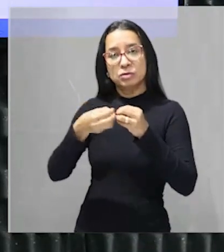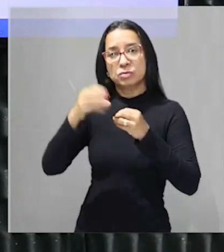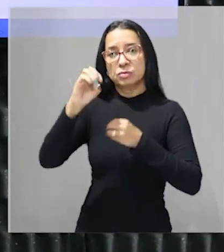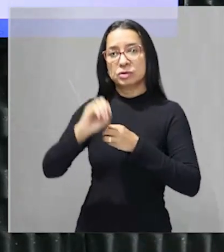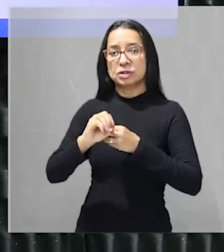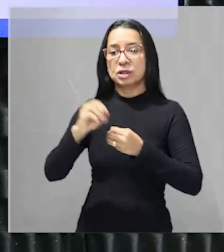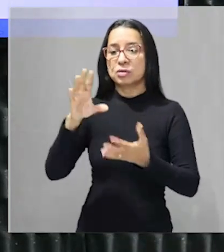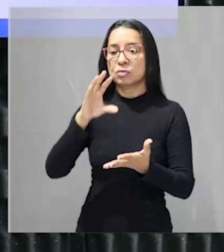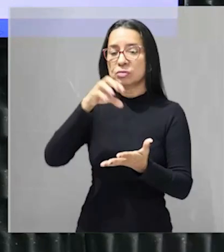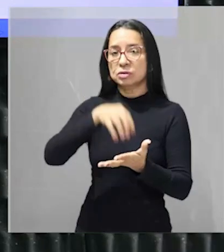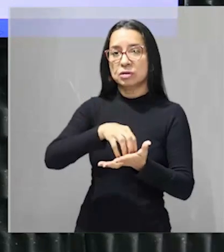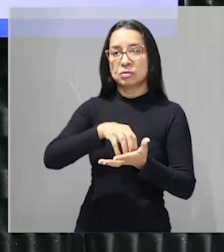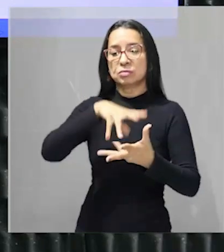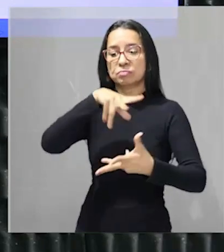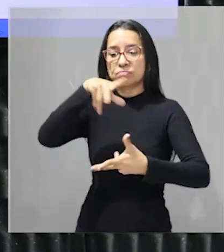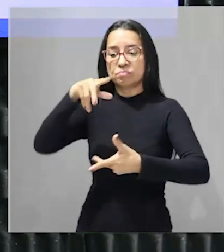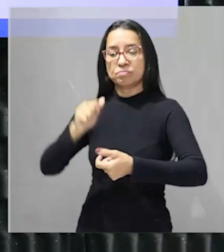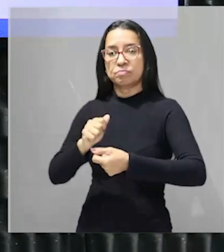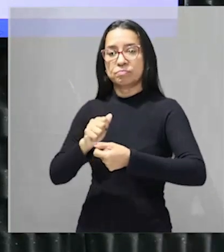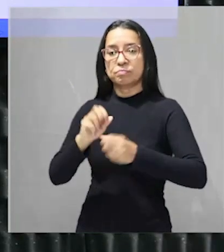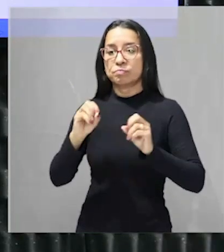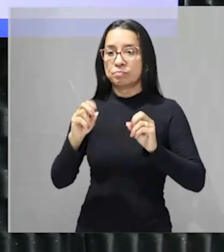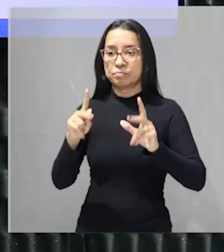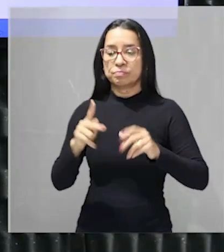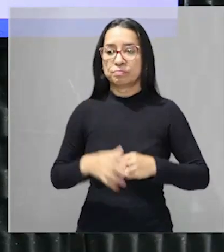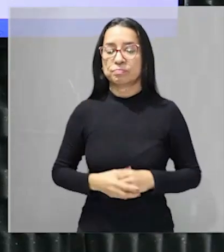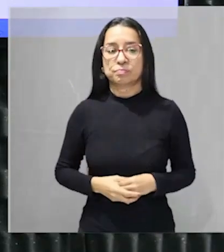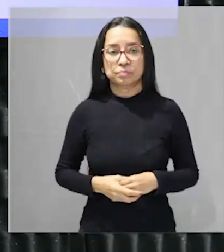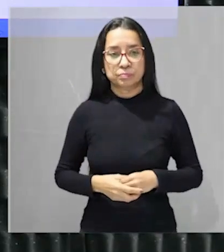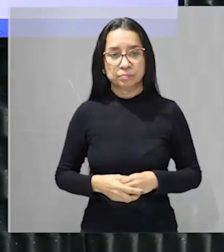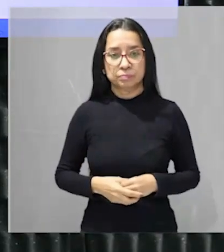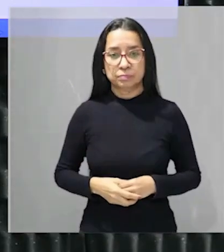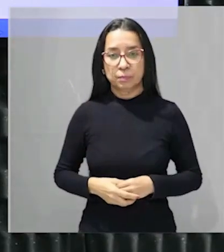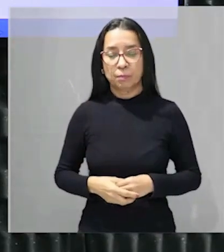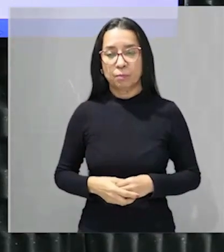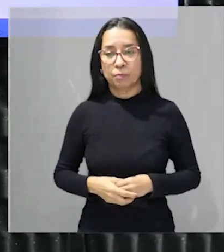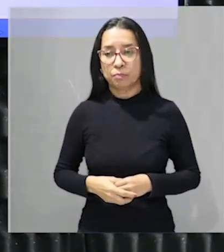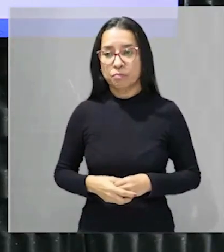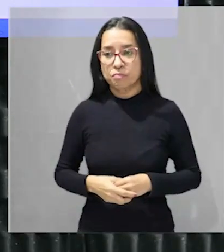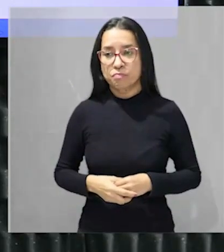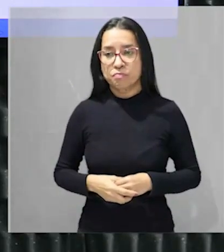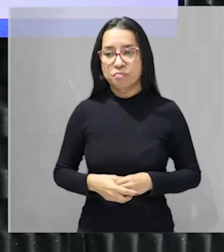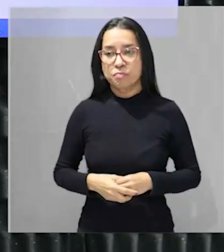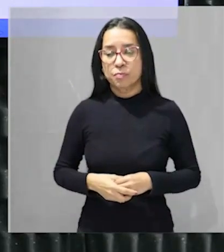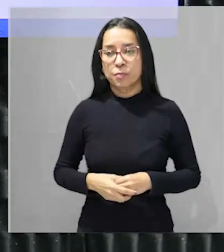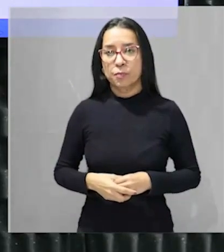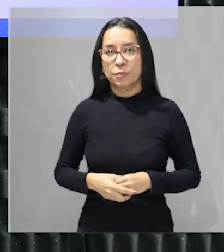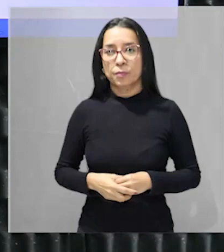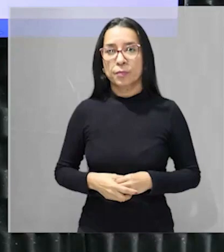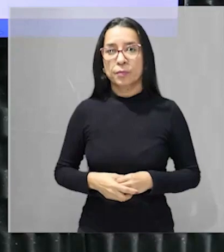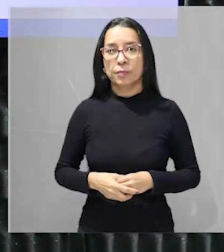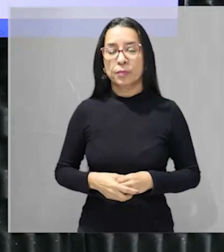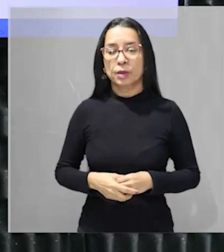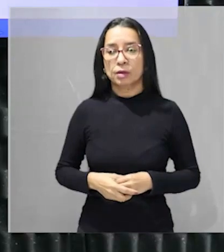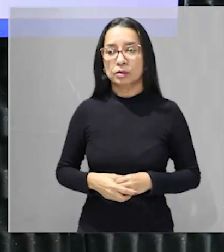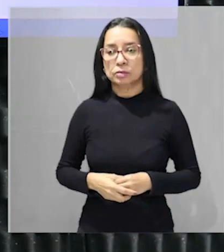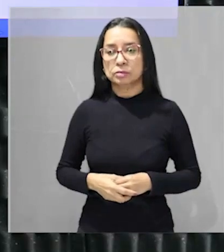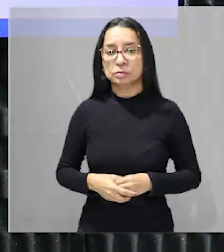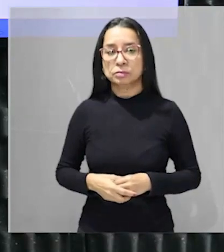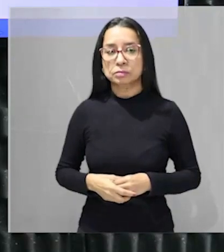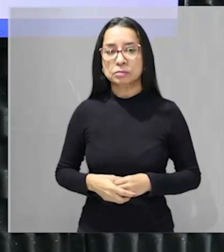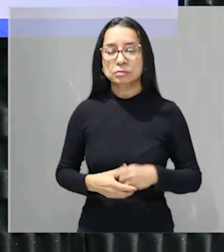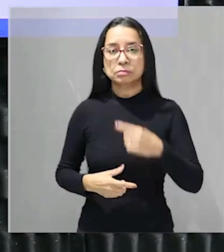da terra fechou? entende-se pelas regiões de baixa latitude onde o clima é quente e úmido tá? essas